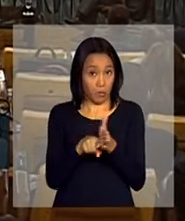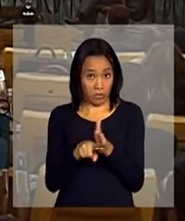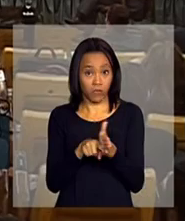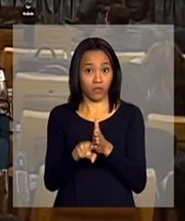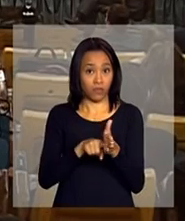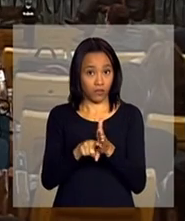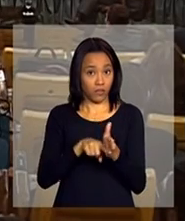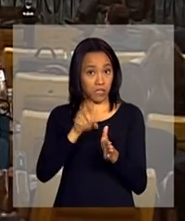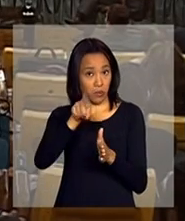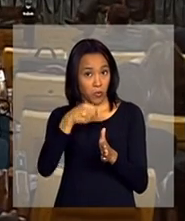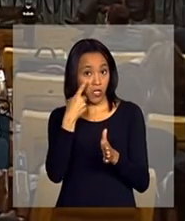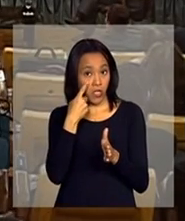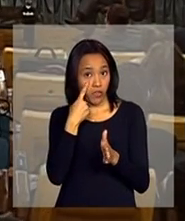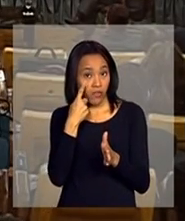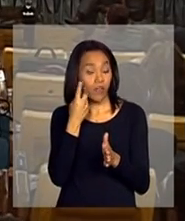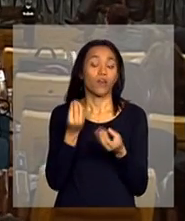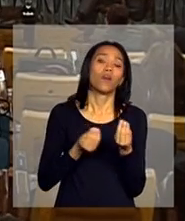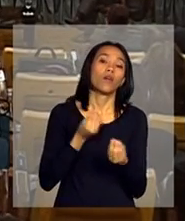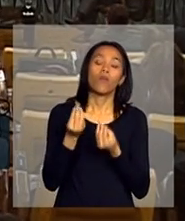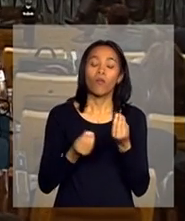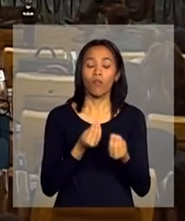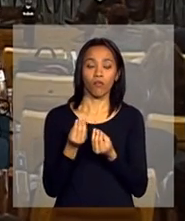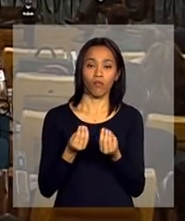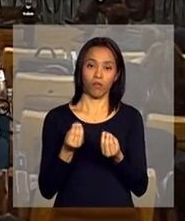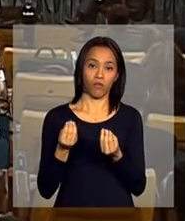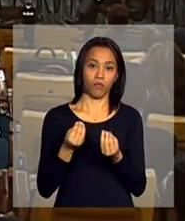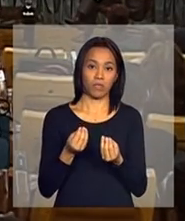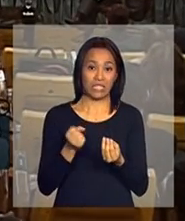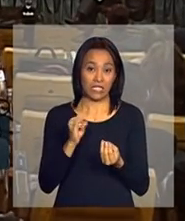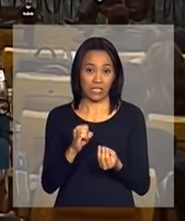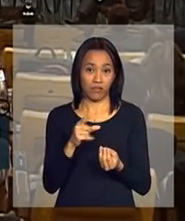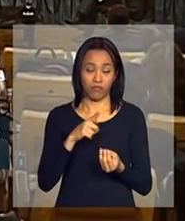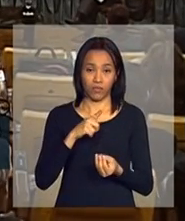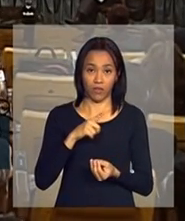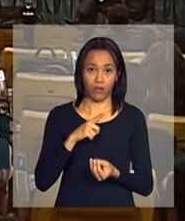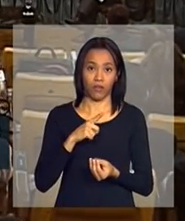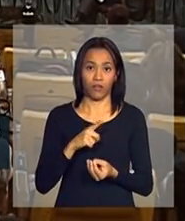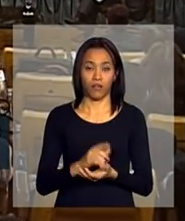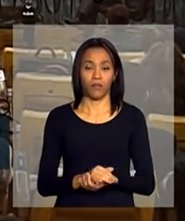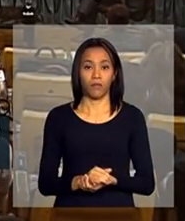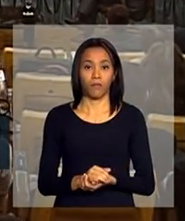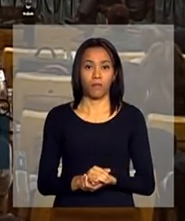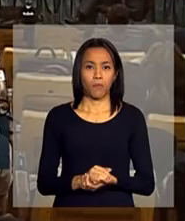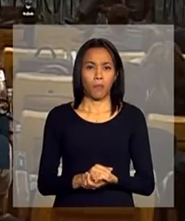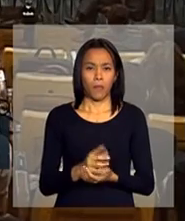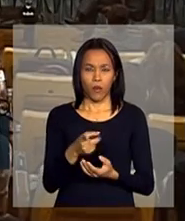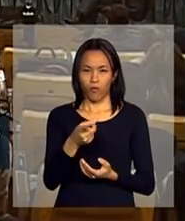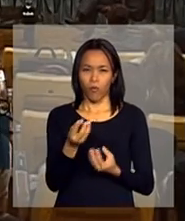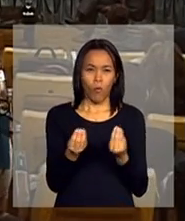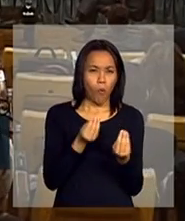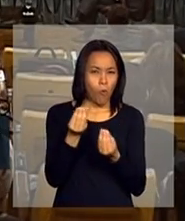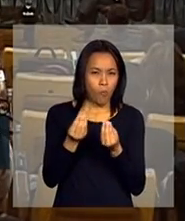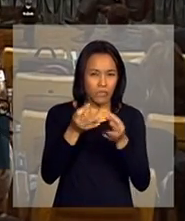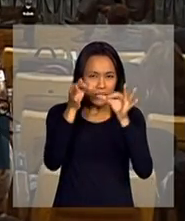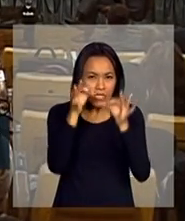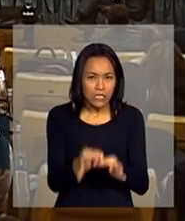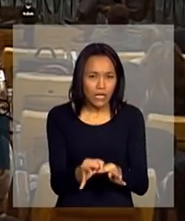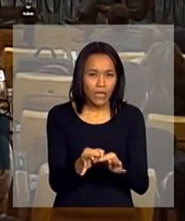depois tem que investigar a amostra, etc., saber se não tem ali um chamado ponto fora da curva,